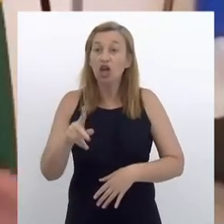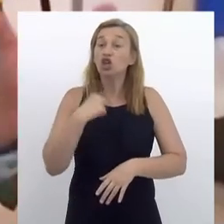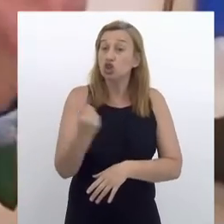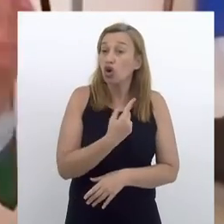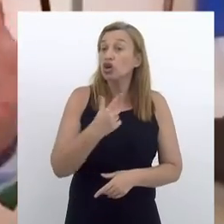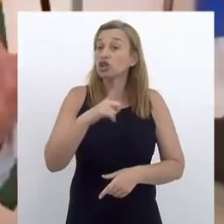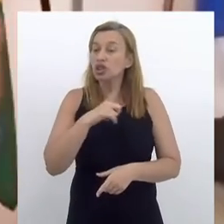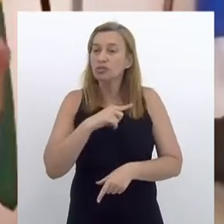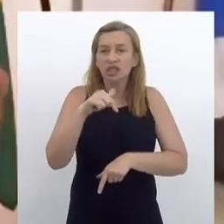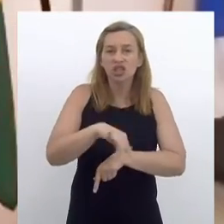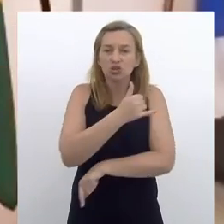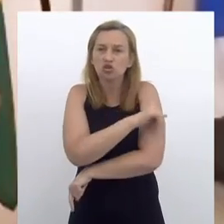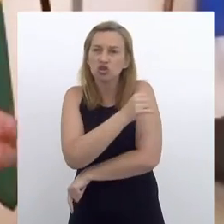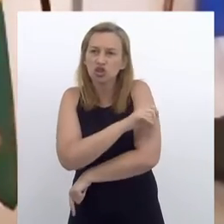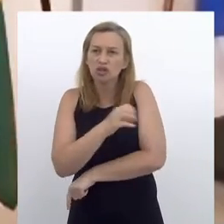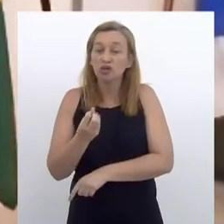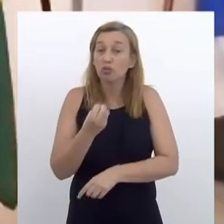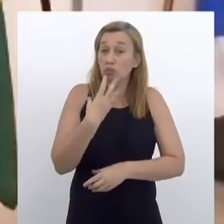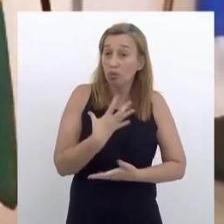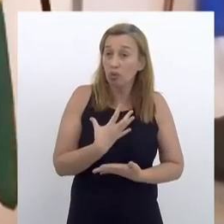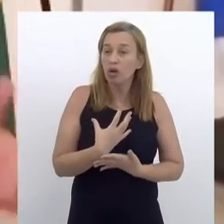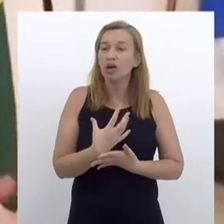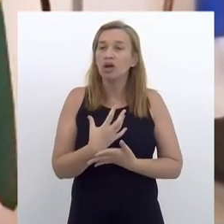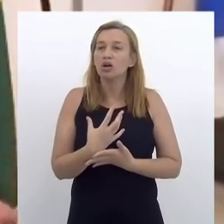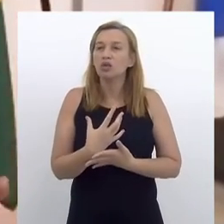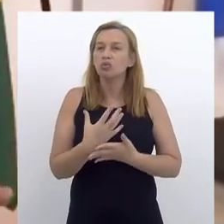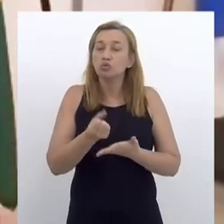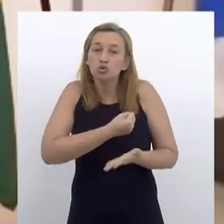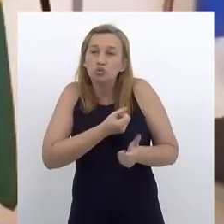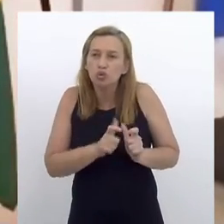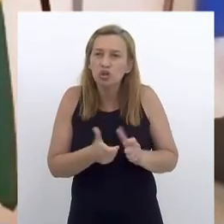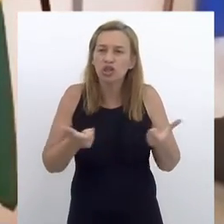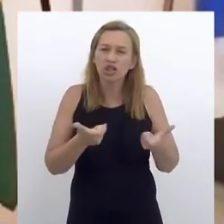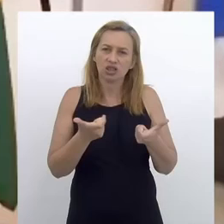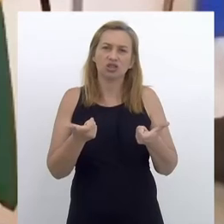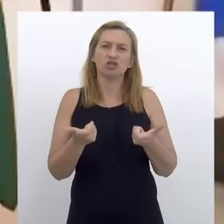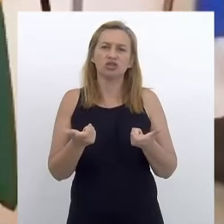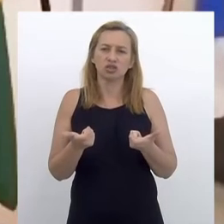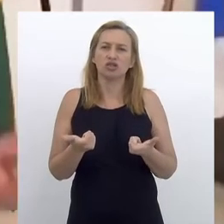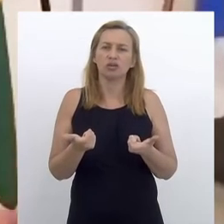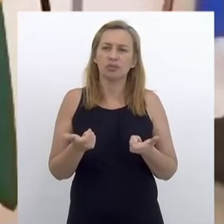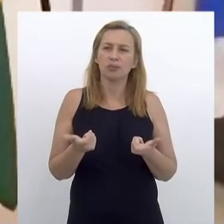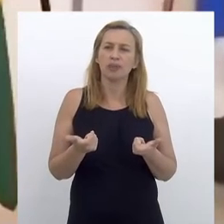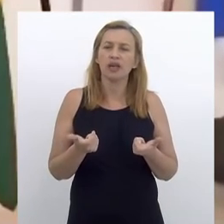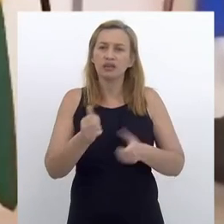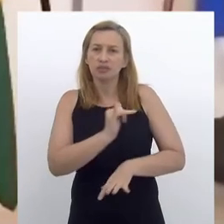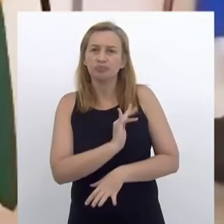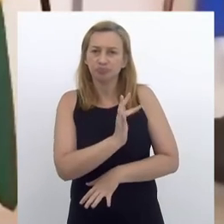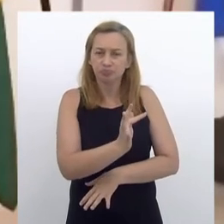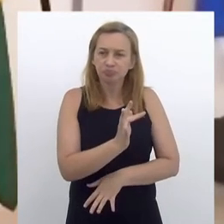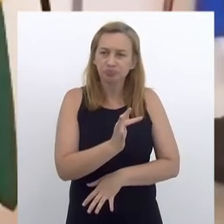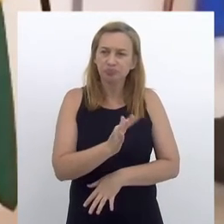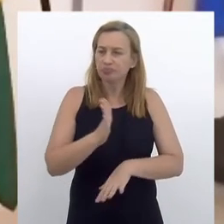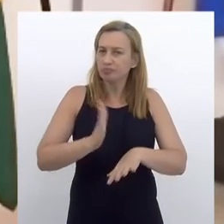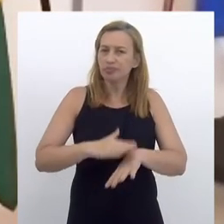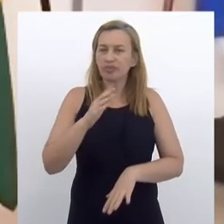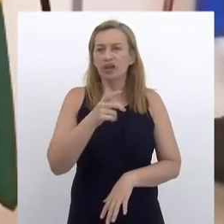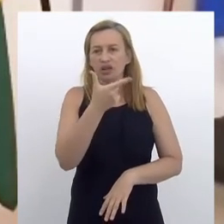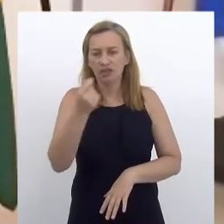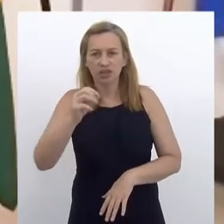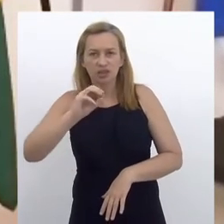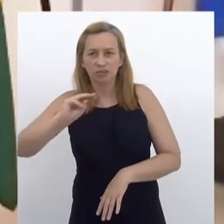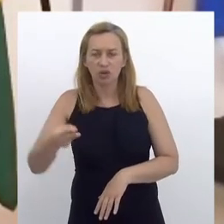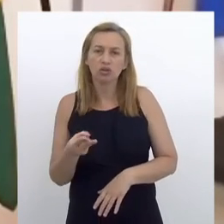Braskem. Ou seja, nós temos aqui no Rio de Janeiro, de maneira imbatível, uma demanda na região da Baixada,